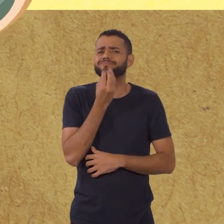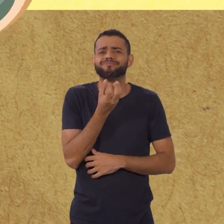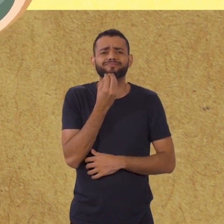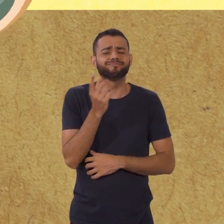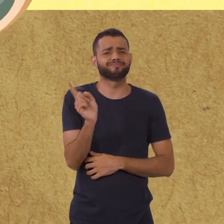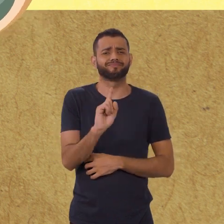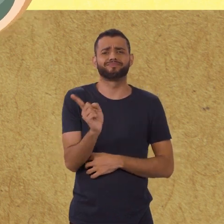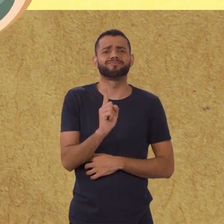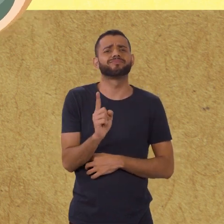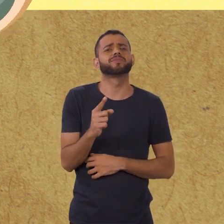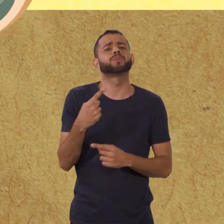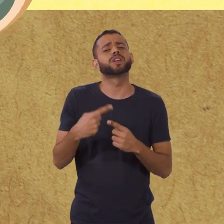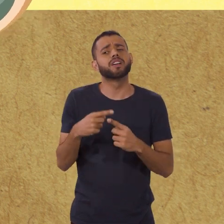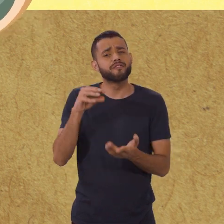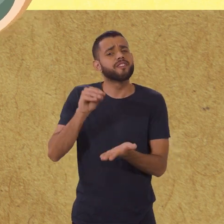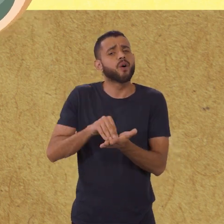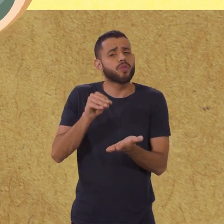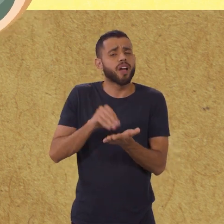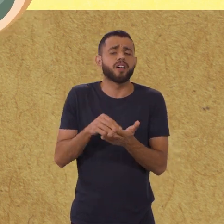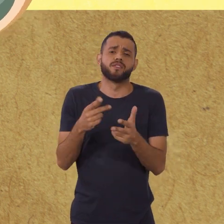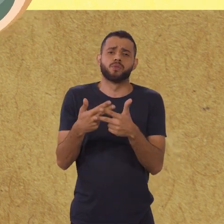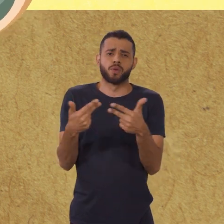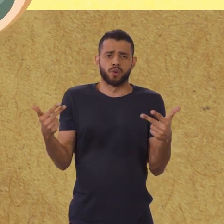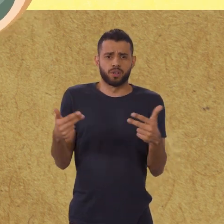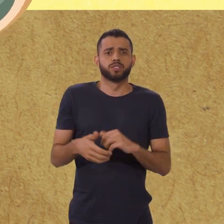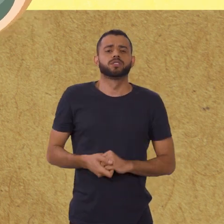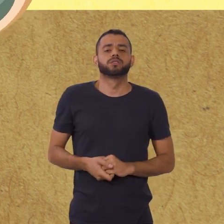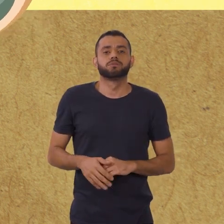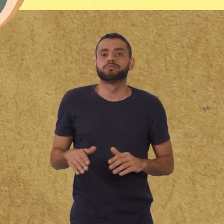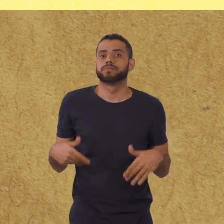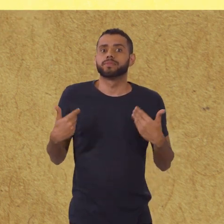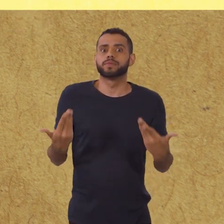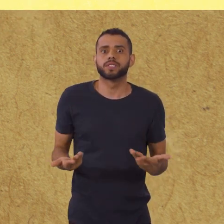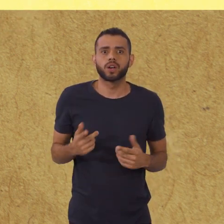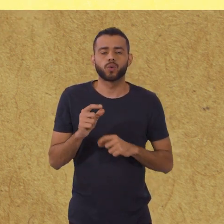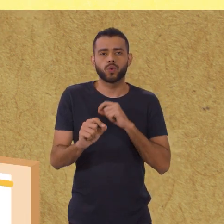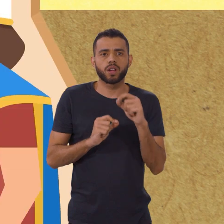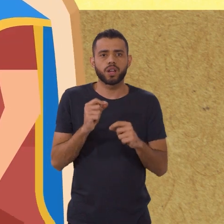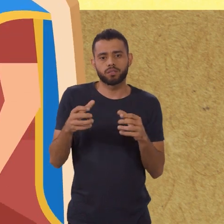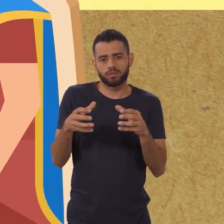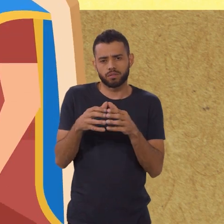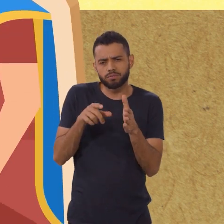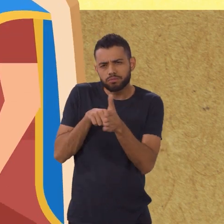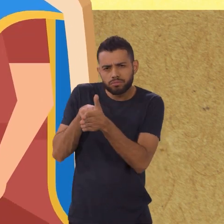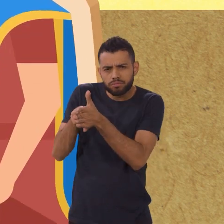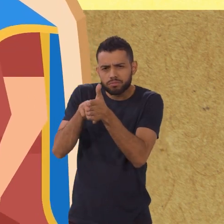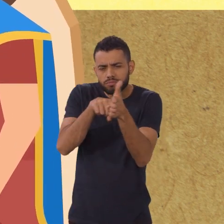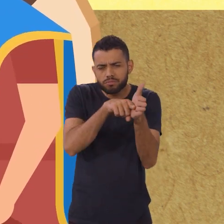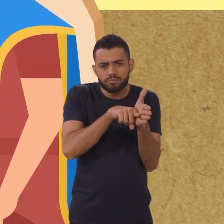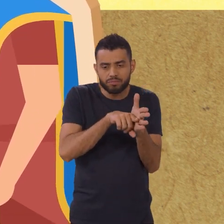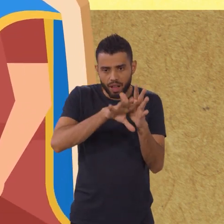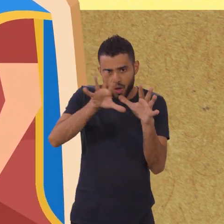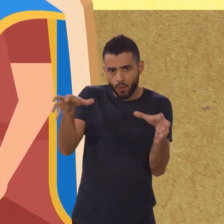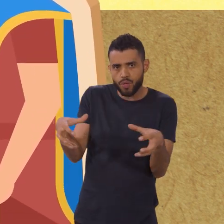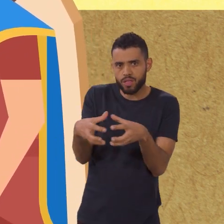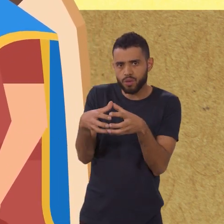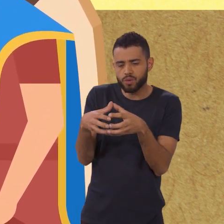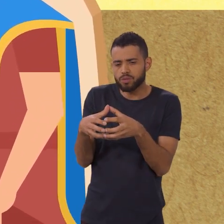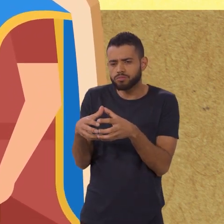Ainda faltava alguma coisa. Então, os cientistas babilônicos se reuniram,